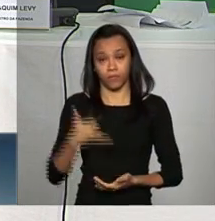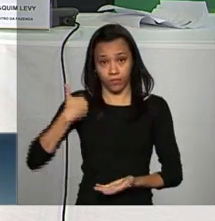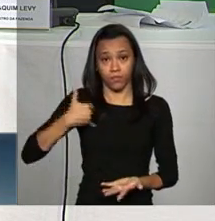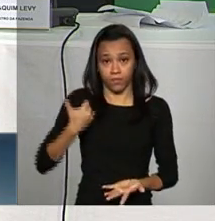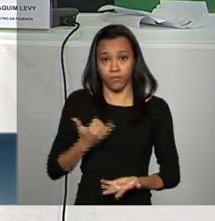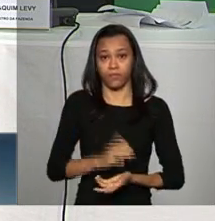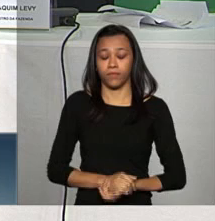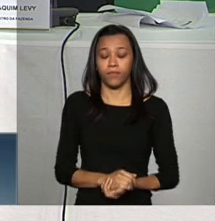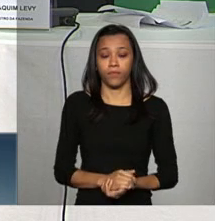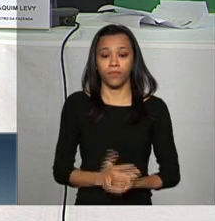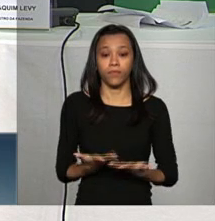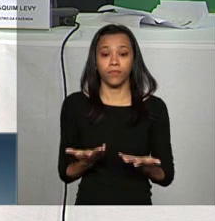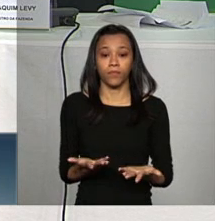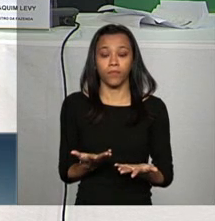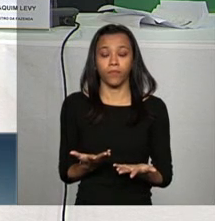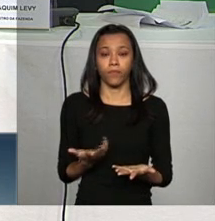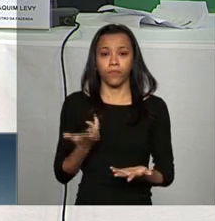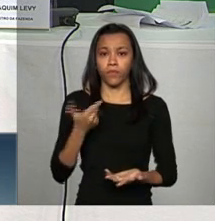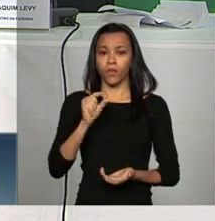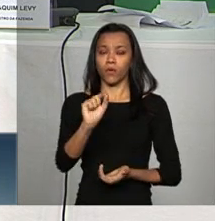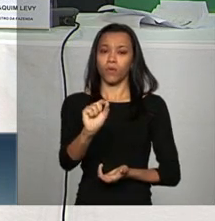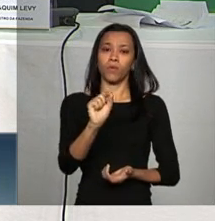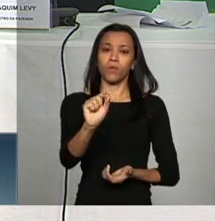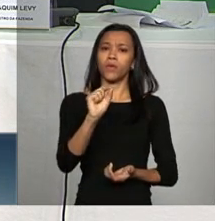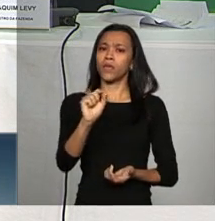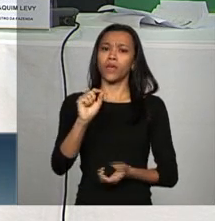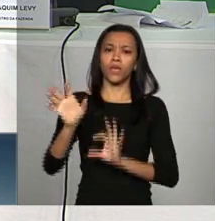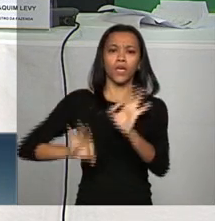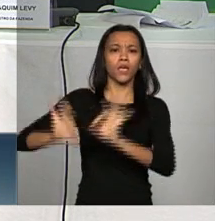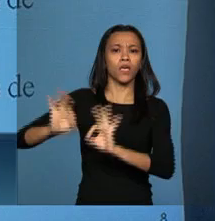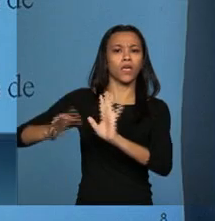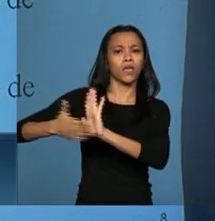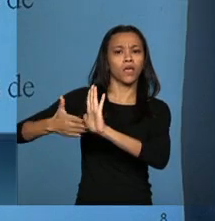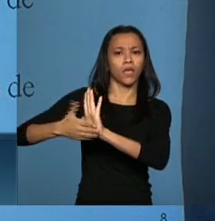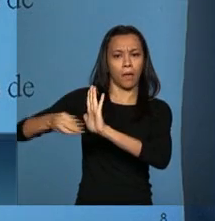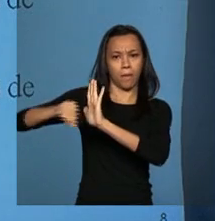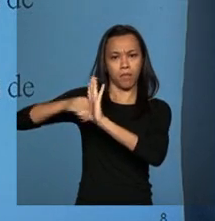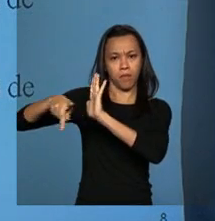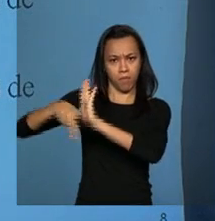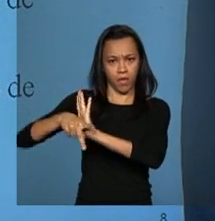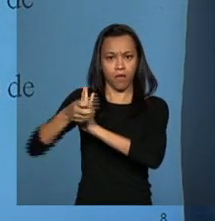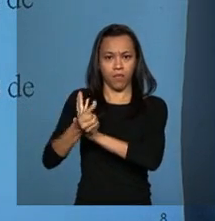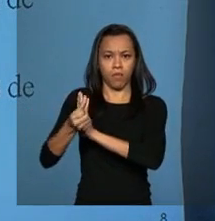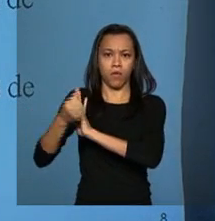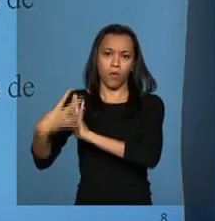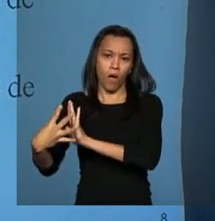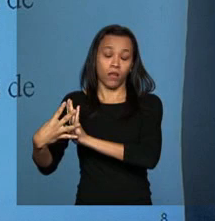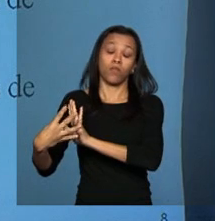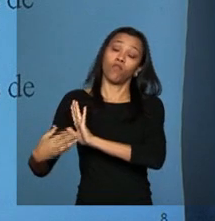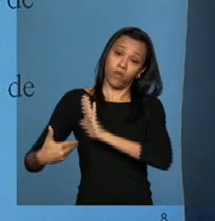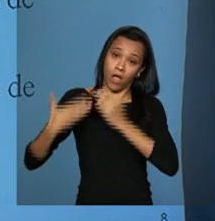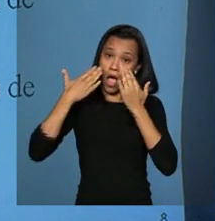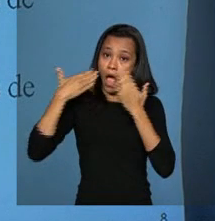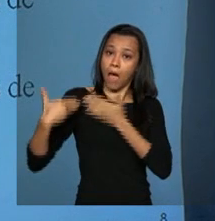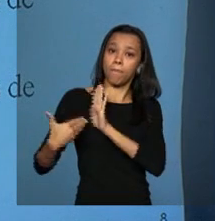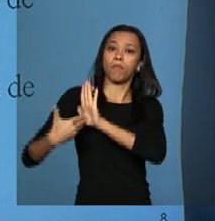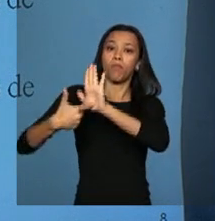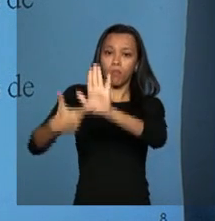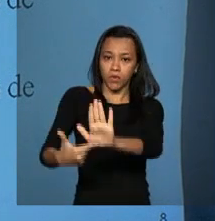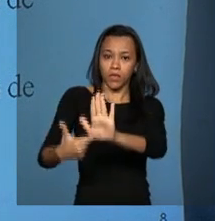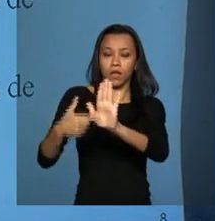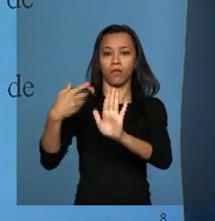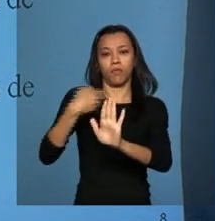Então o que fez a medida provisória 664? Ela, apresentada pelo governo, ela fazia